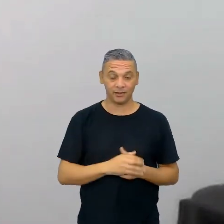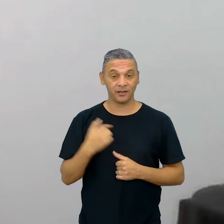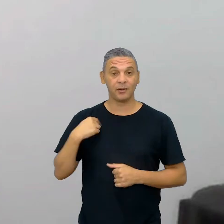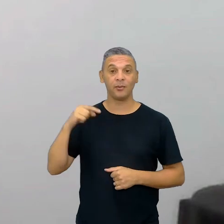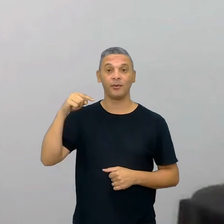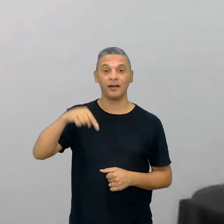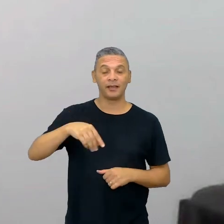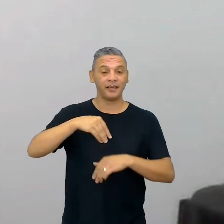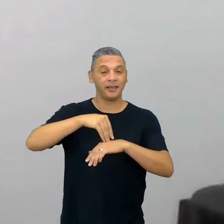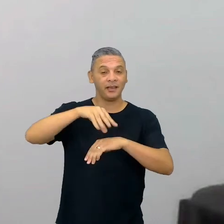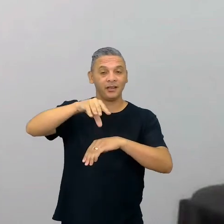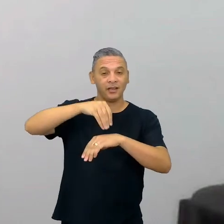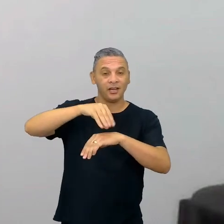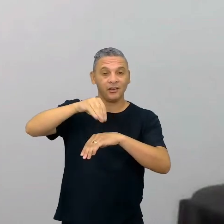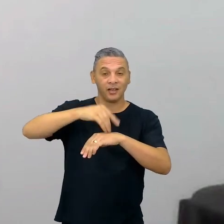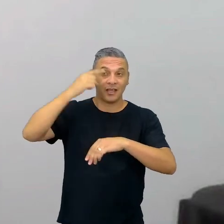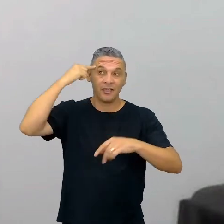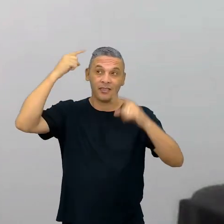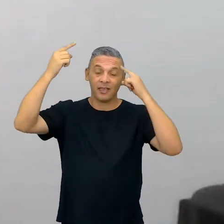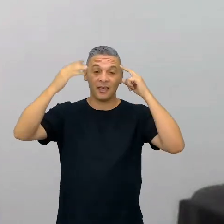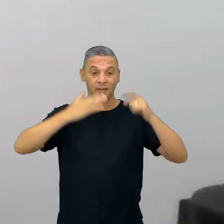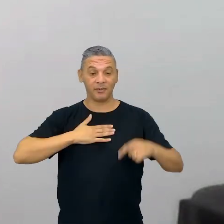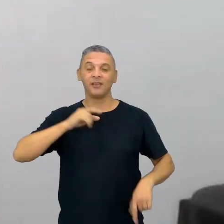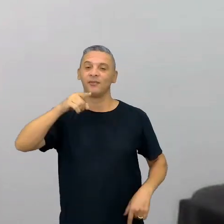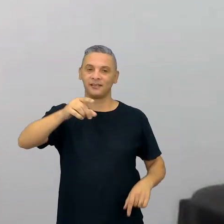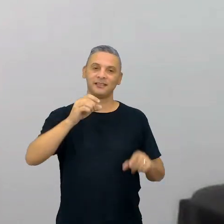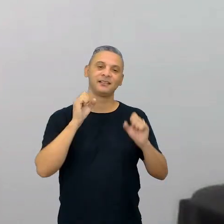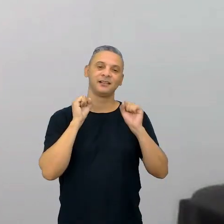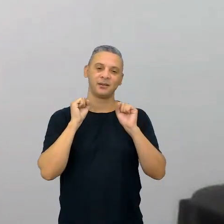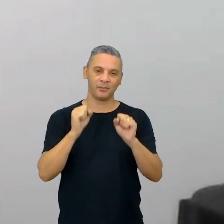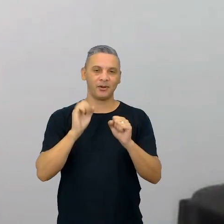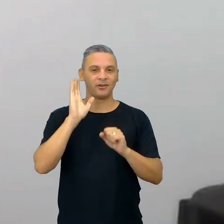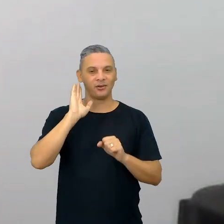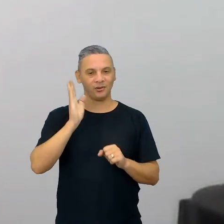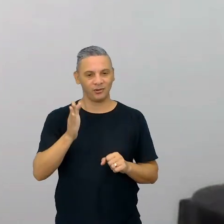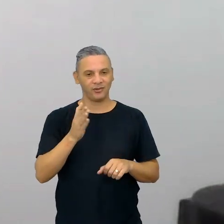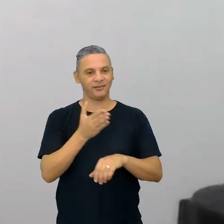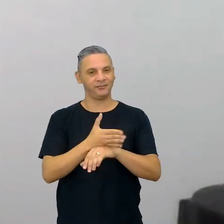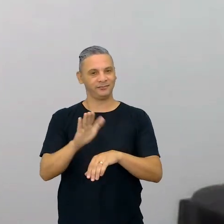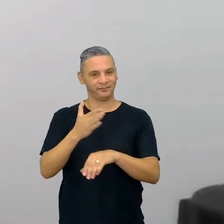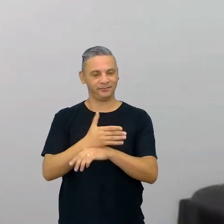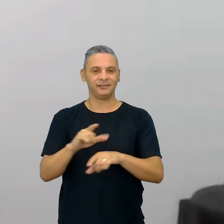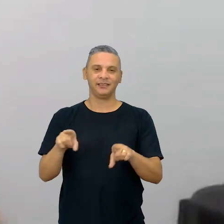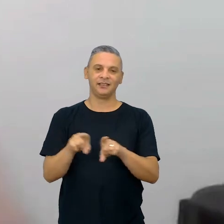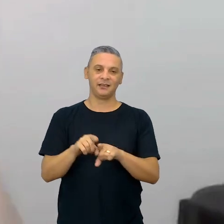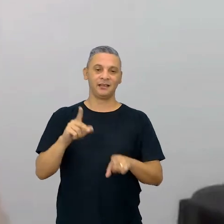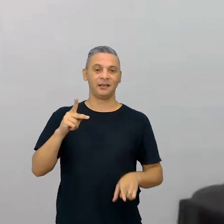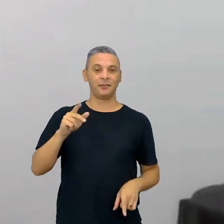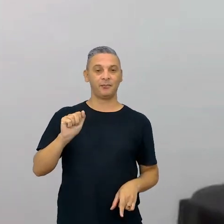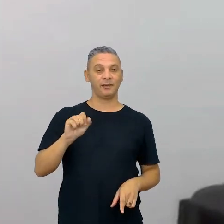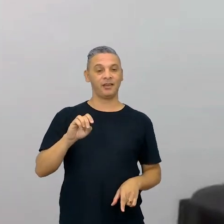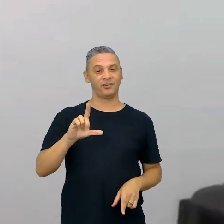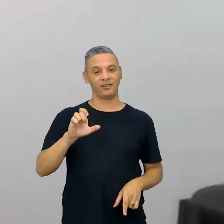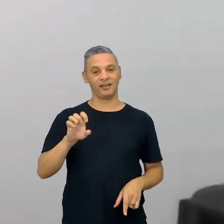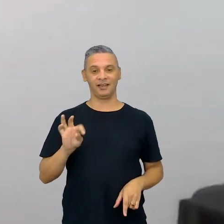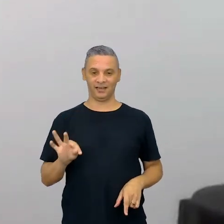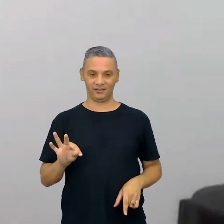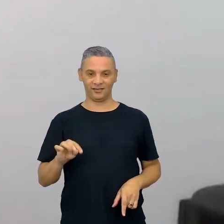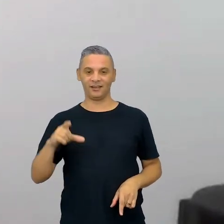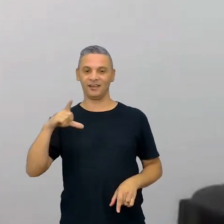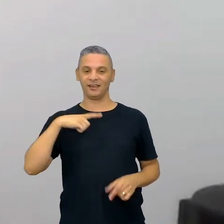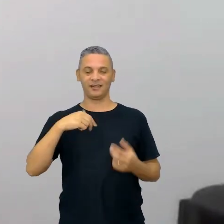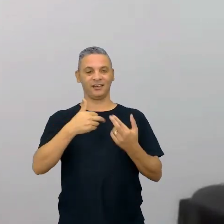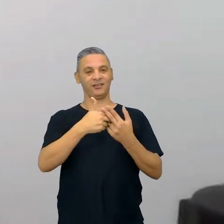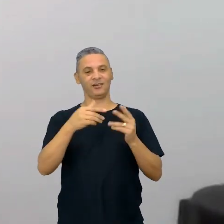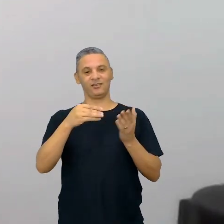aqui colocando as minhas ideias, vocês, eu já apresentei em outras formações do PEDLED para vocês, já tem algumas coisas